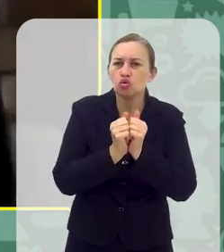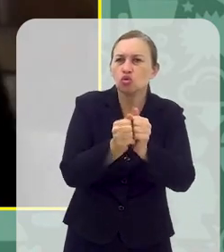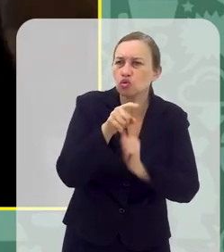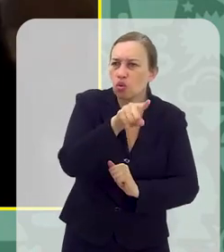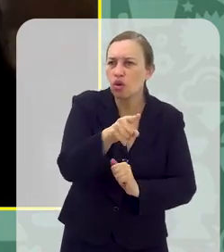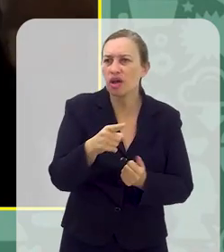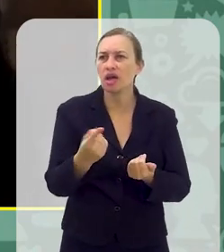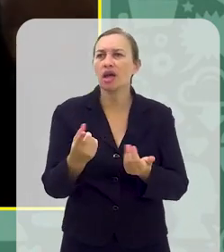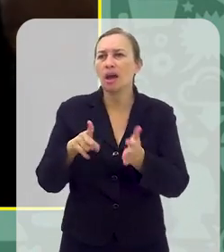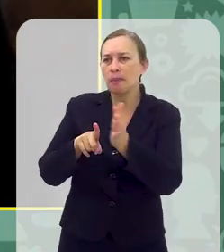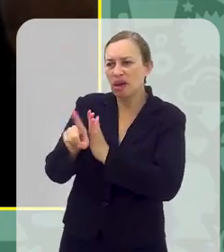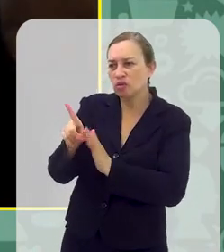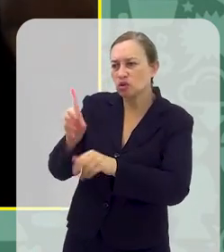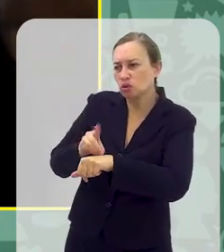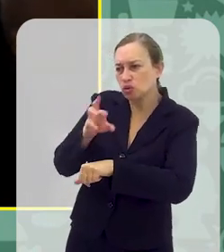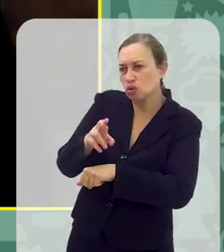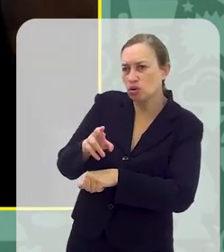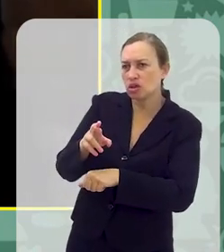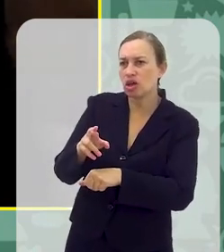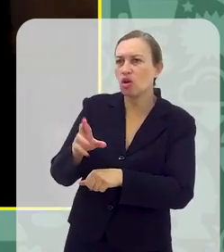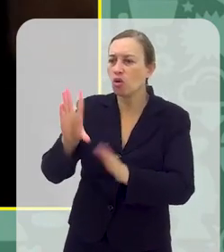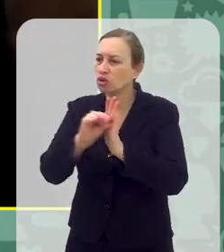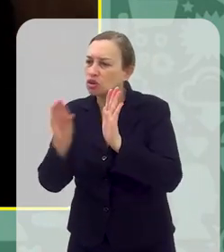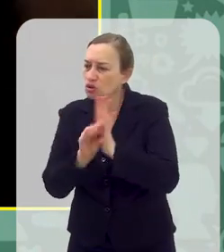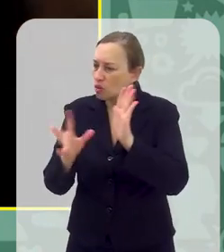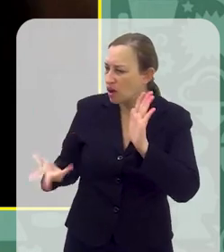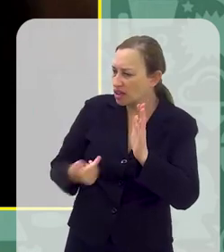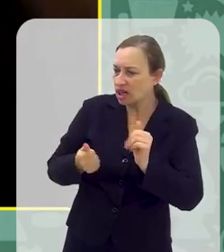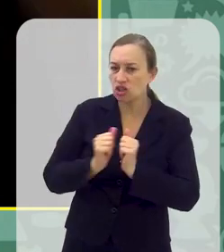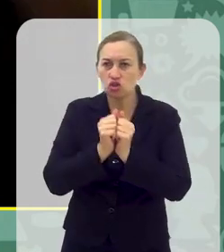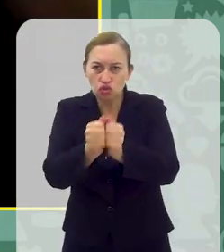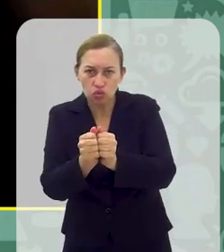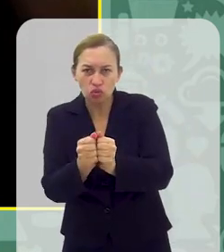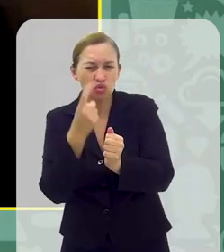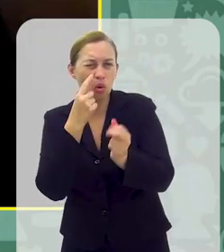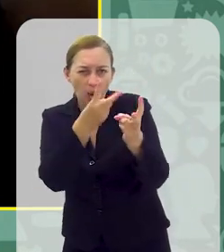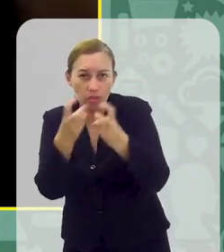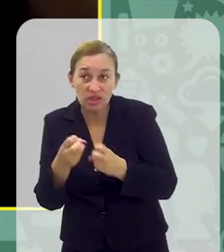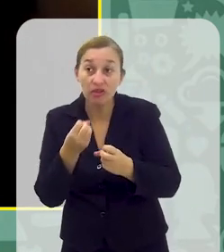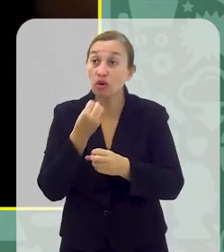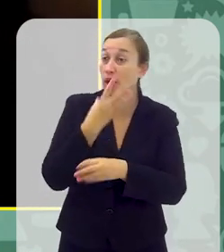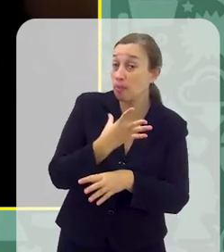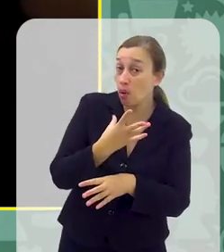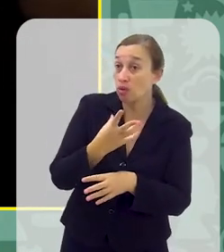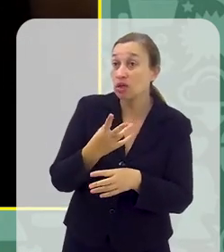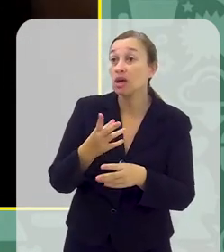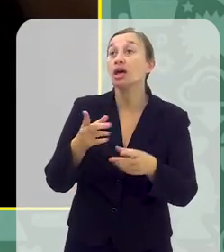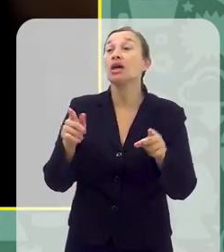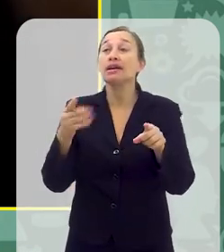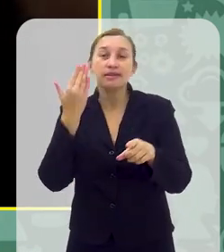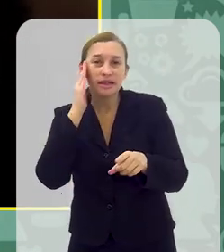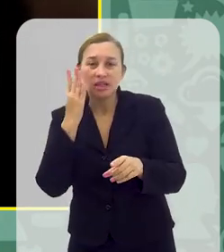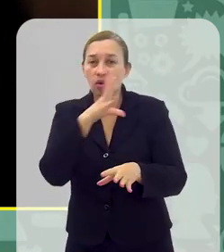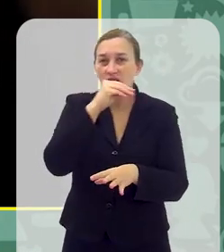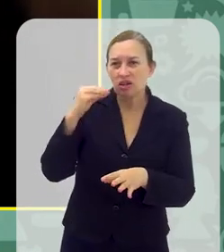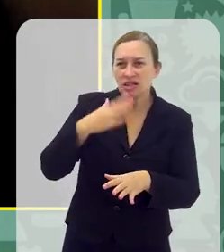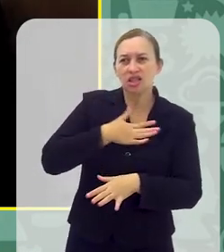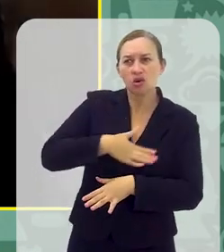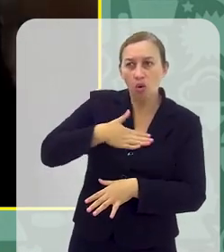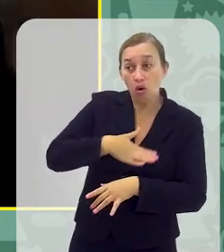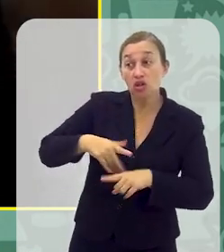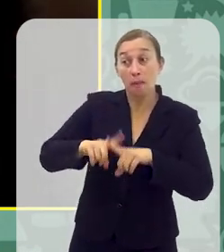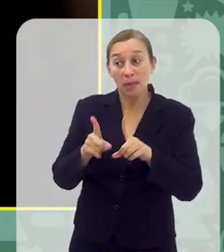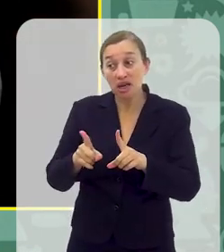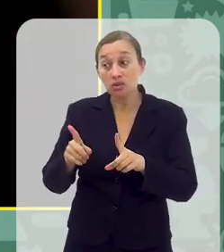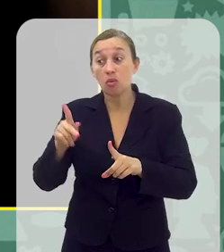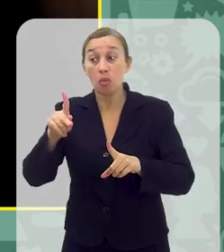teve outra pergunta ali para o doutor Daniel O que é o de qualidade e juntos fazer essa curadoria Entendendo o que o adolescente gosta Mas os pais também colocando ali